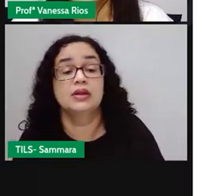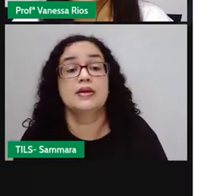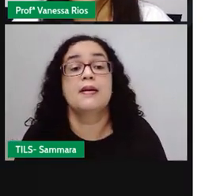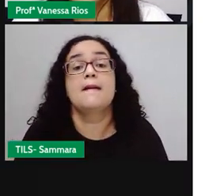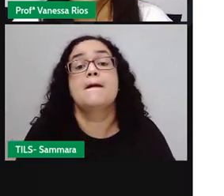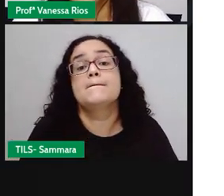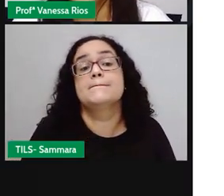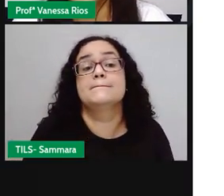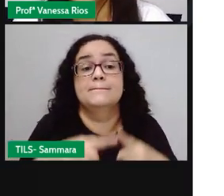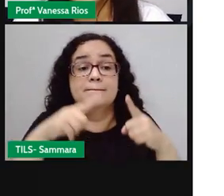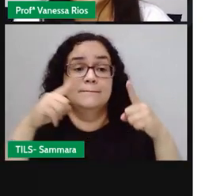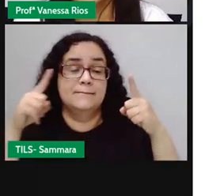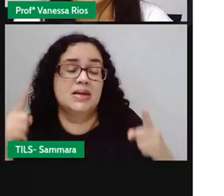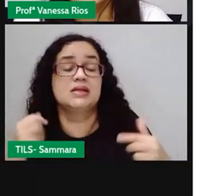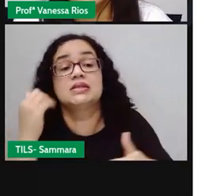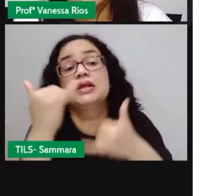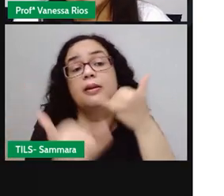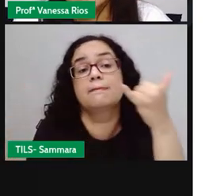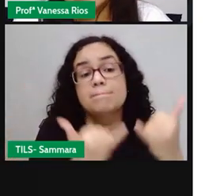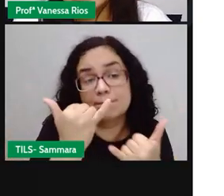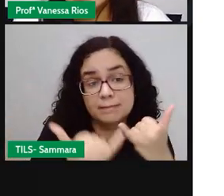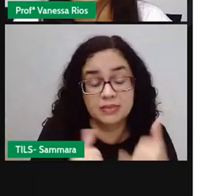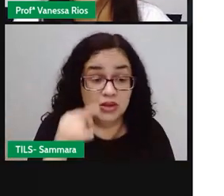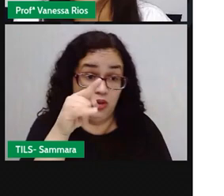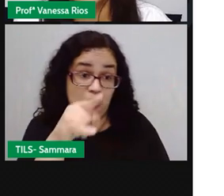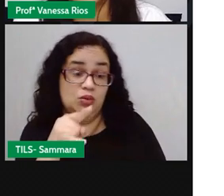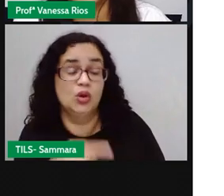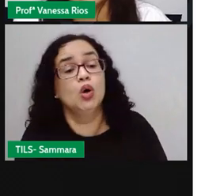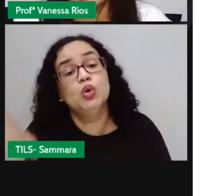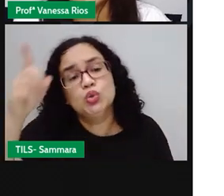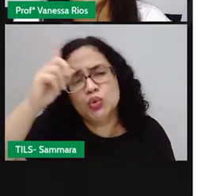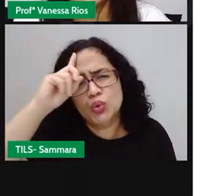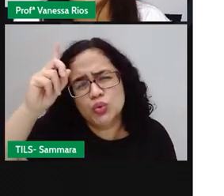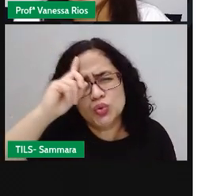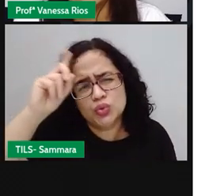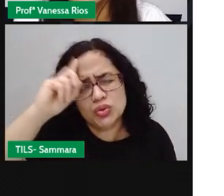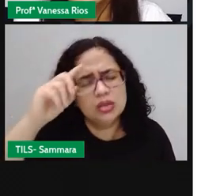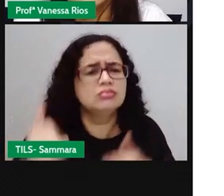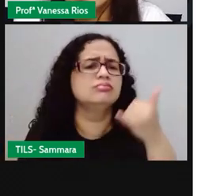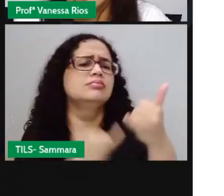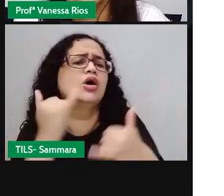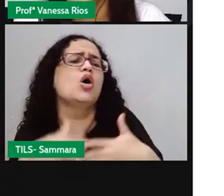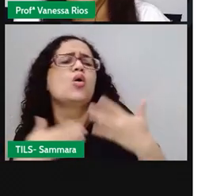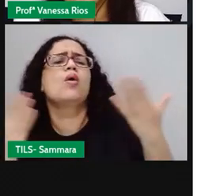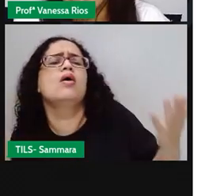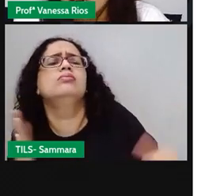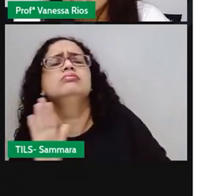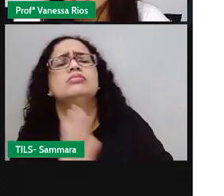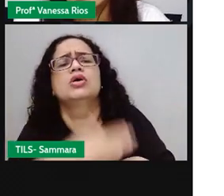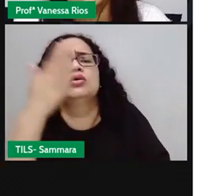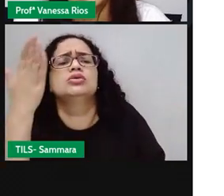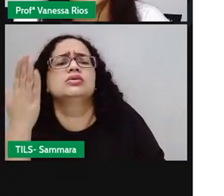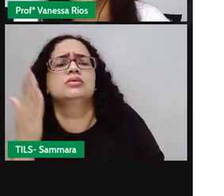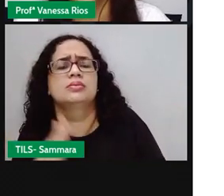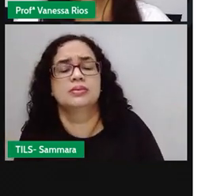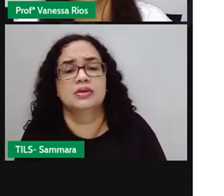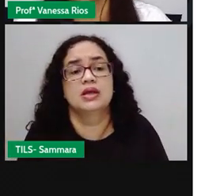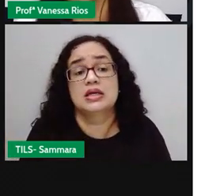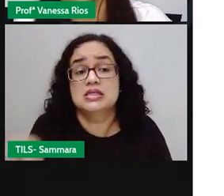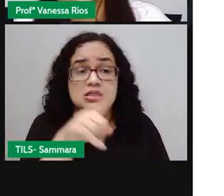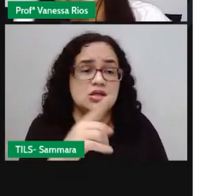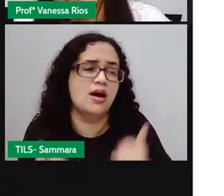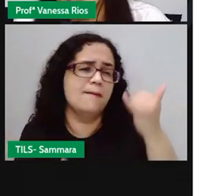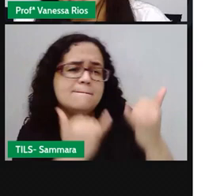aí, diante das brincadeiras que você brinca todos os dias, tem algum que você gosta mais, que é a sua